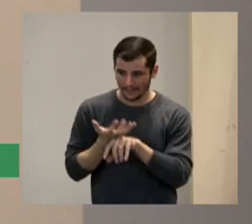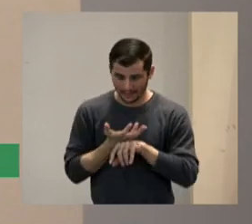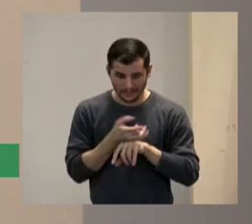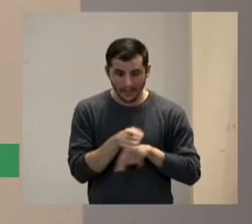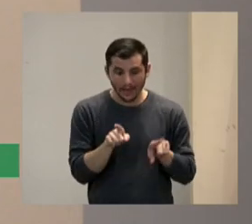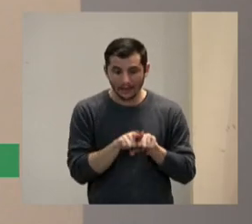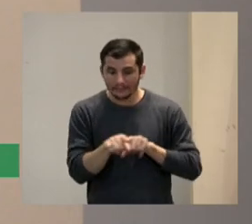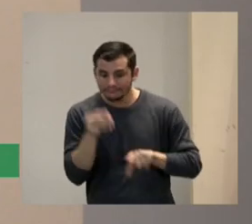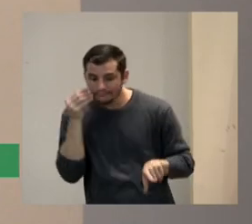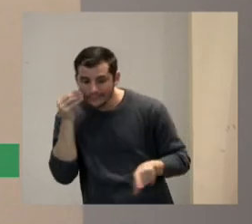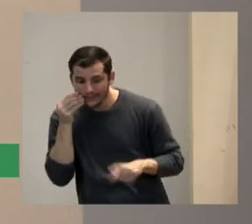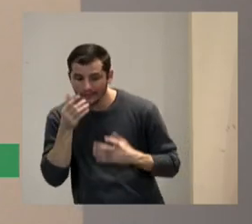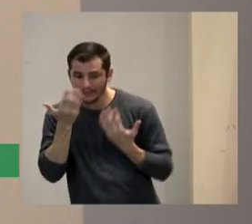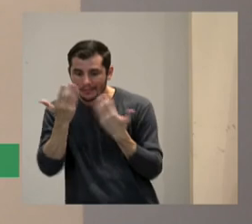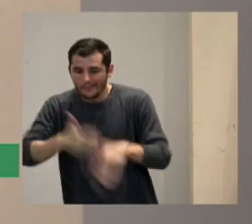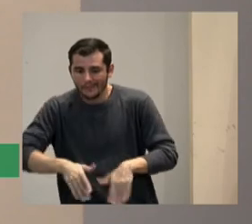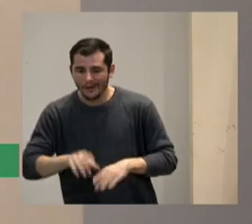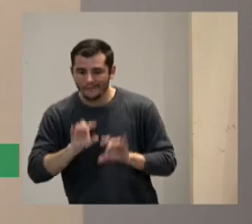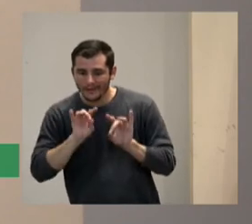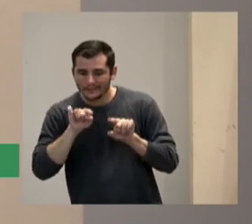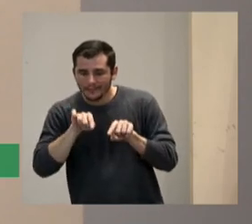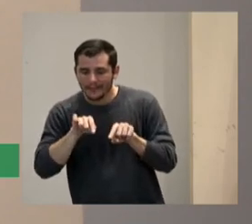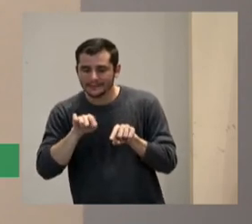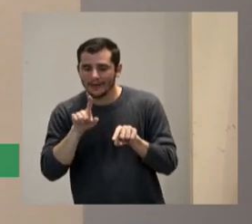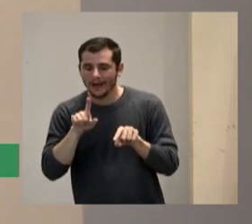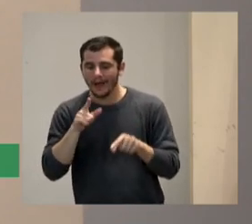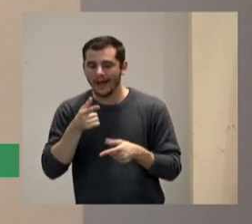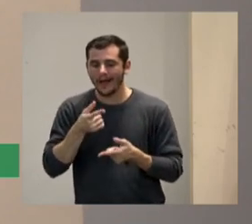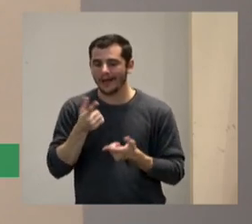especial depois e ainda reprovei mais duas